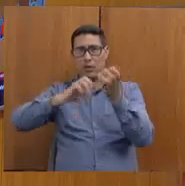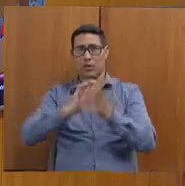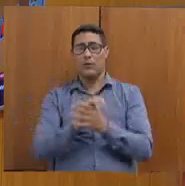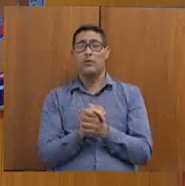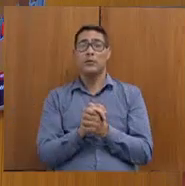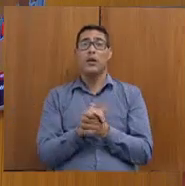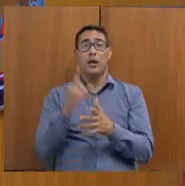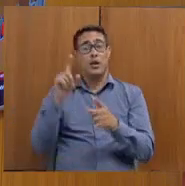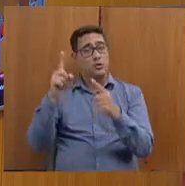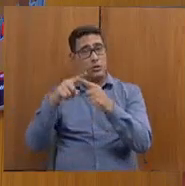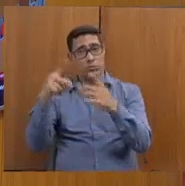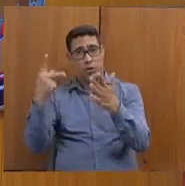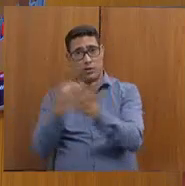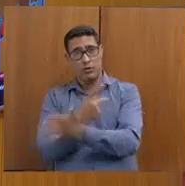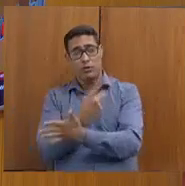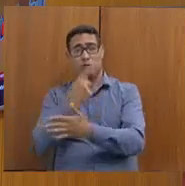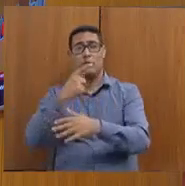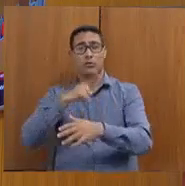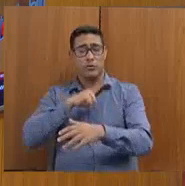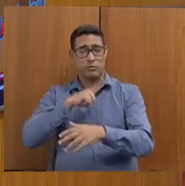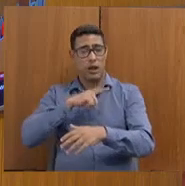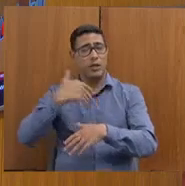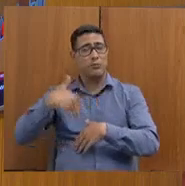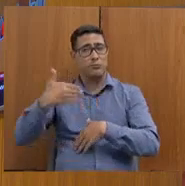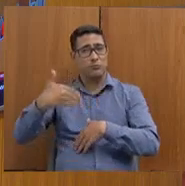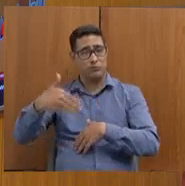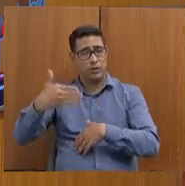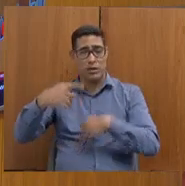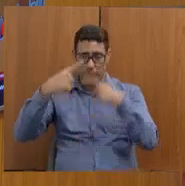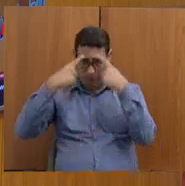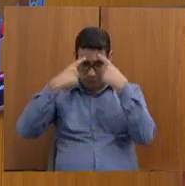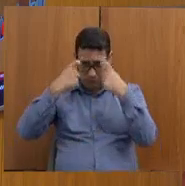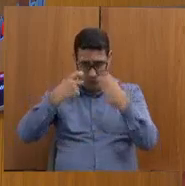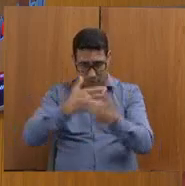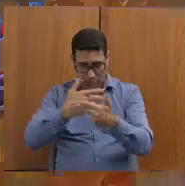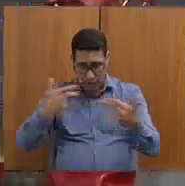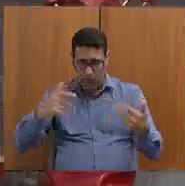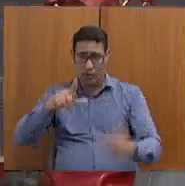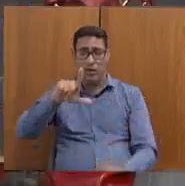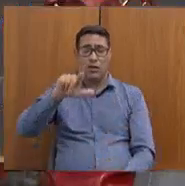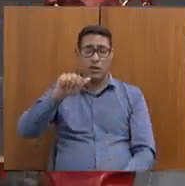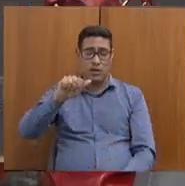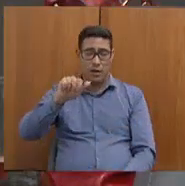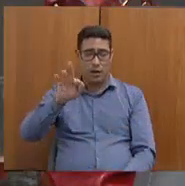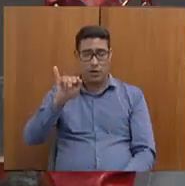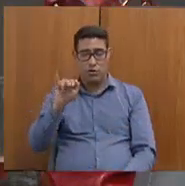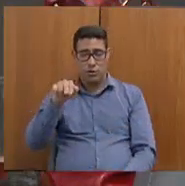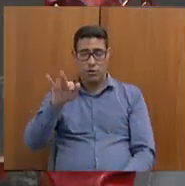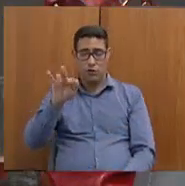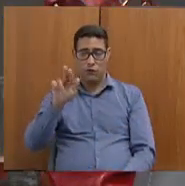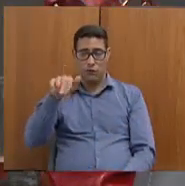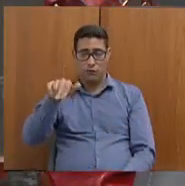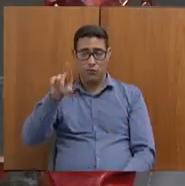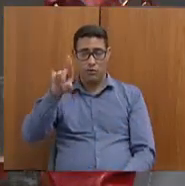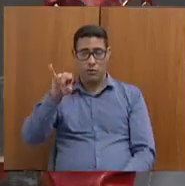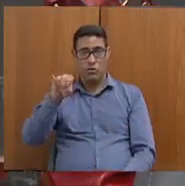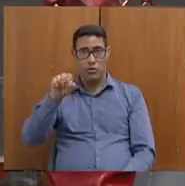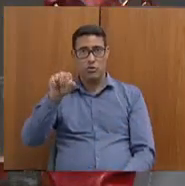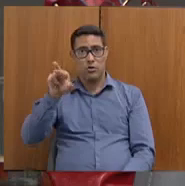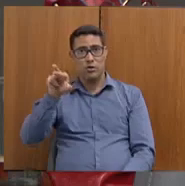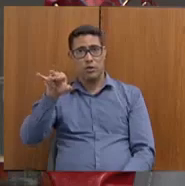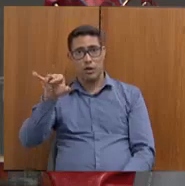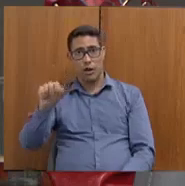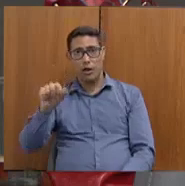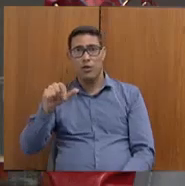acontece a todo momento. Ações violentas dos latifundiários, que não produzem absolutamente